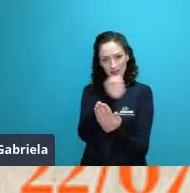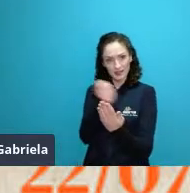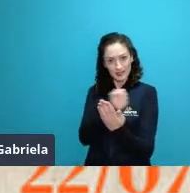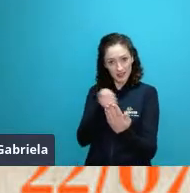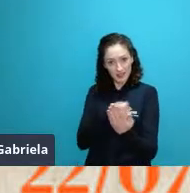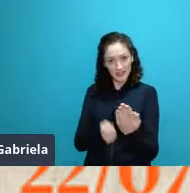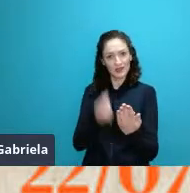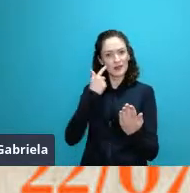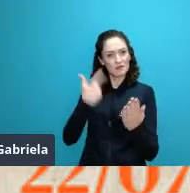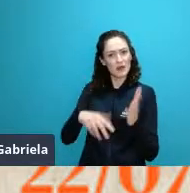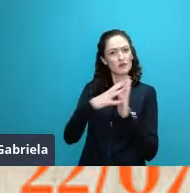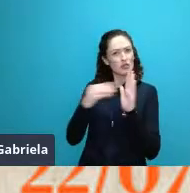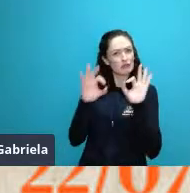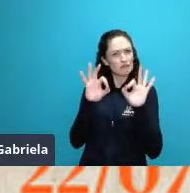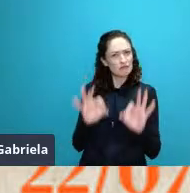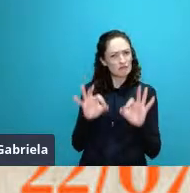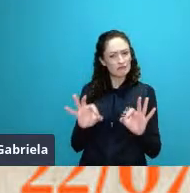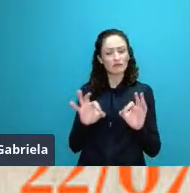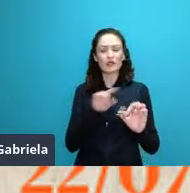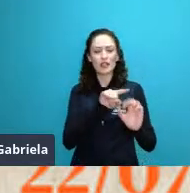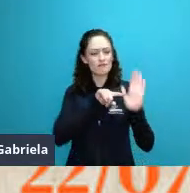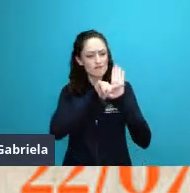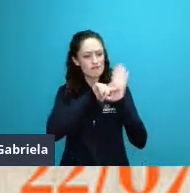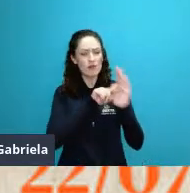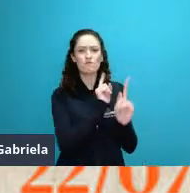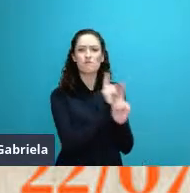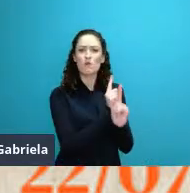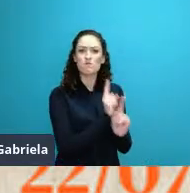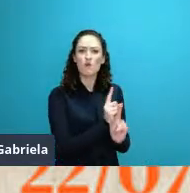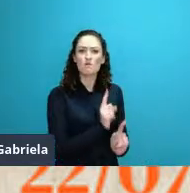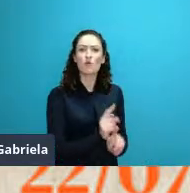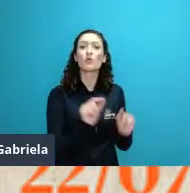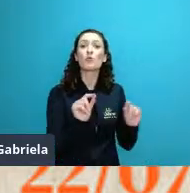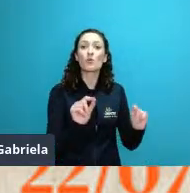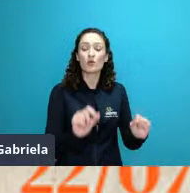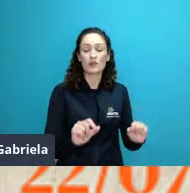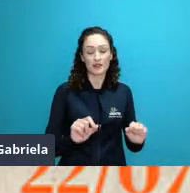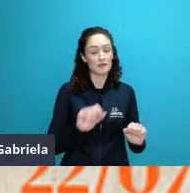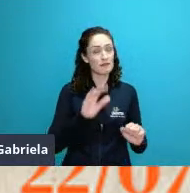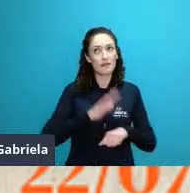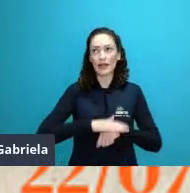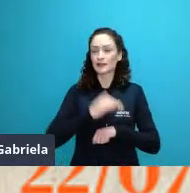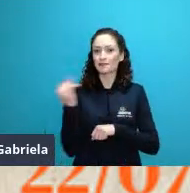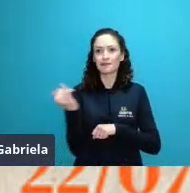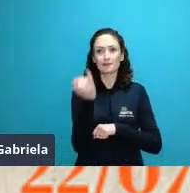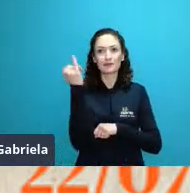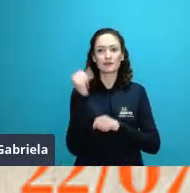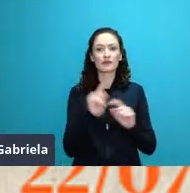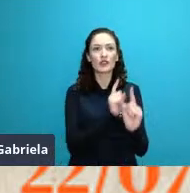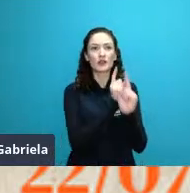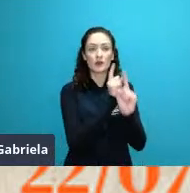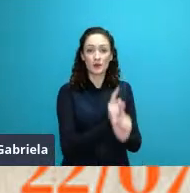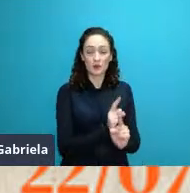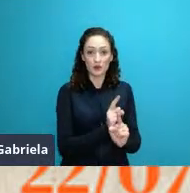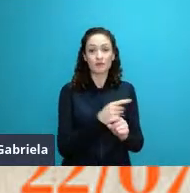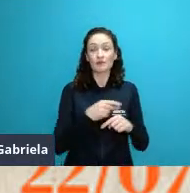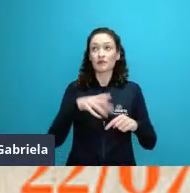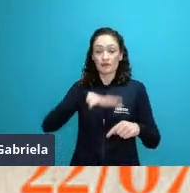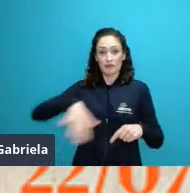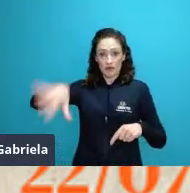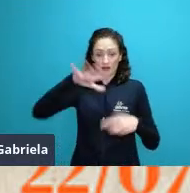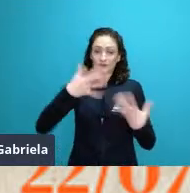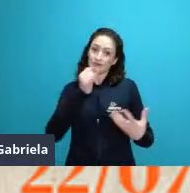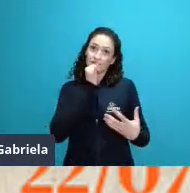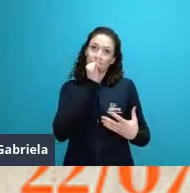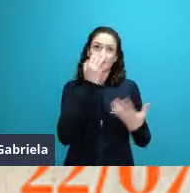ideares, mas o principal resultado que ele trouxe nesse artigo é que a mudança na temperatura ambiental afetava